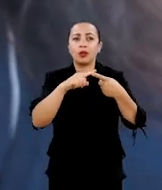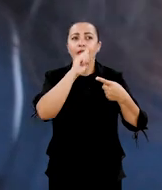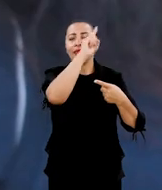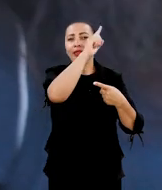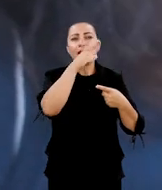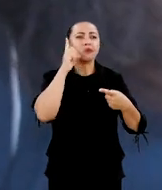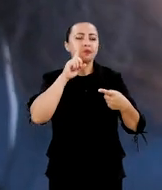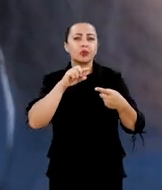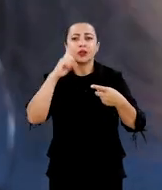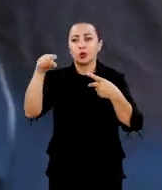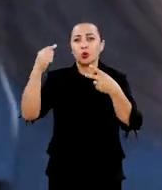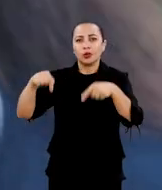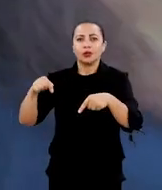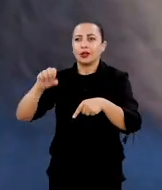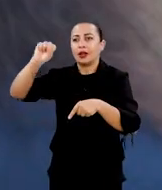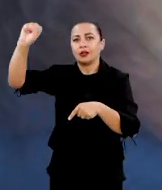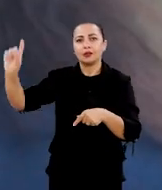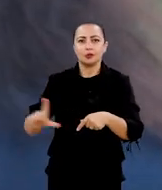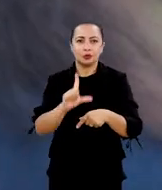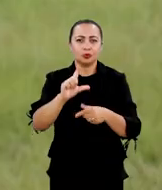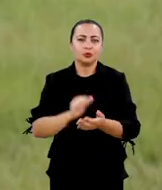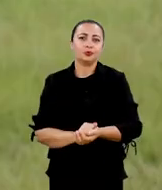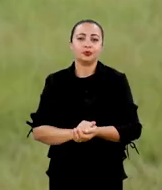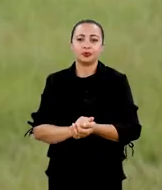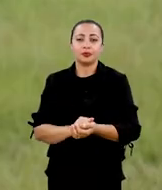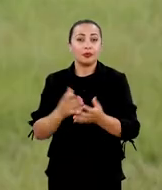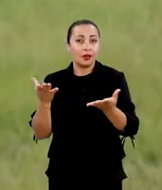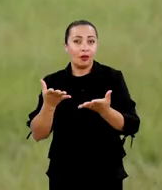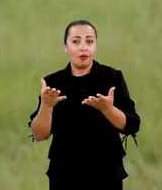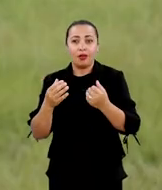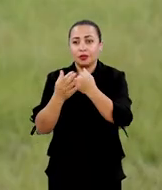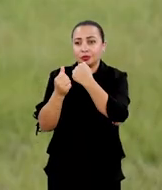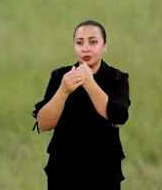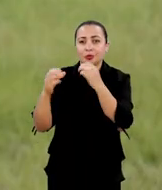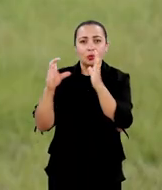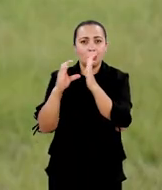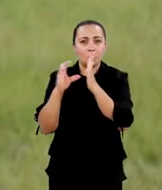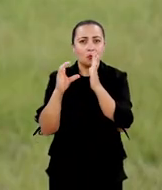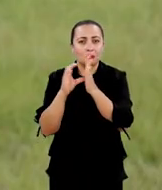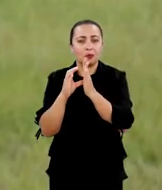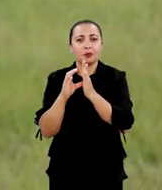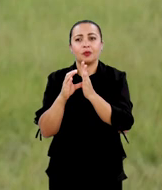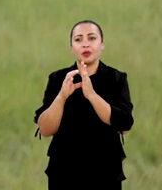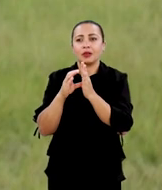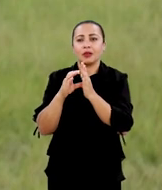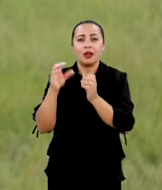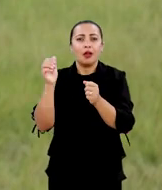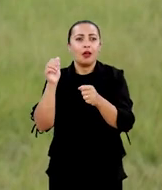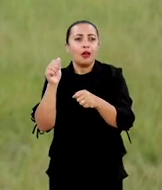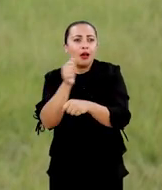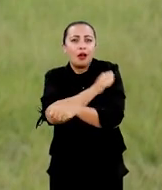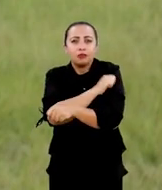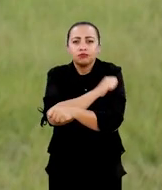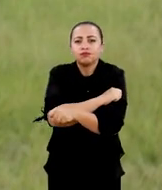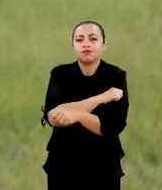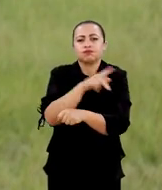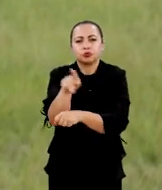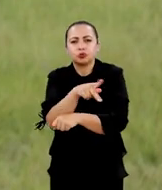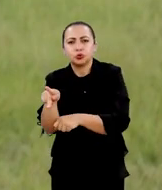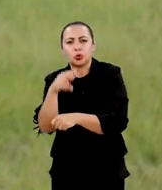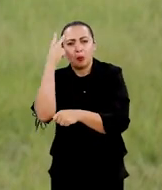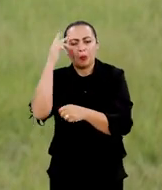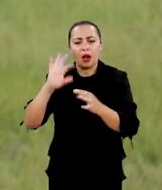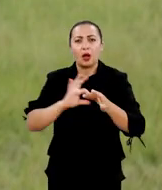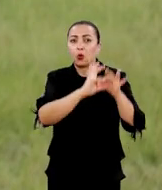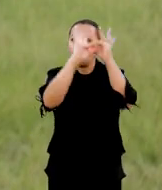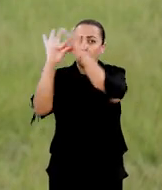instalado em Christmas Island, e o outro está instalado aqui em São Luís. É o momento de chamar a comunidade docente, decente